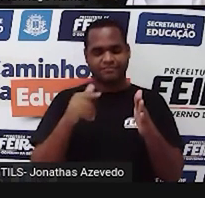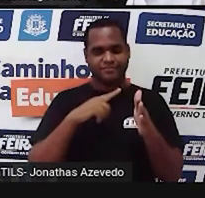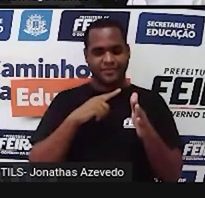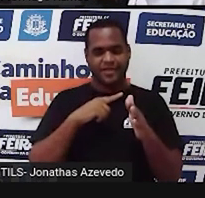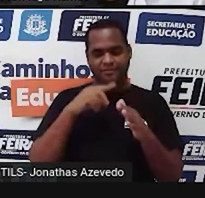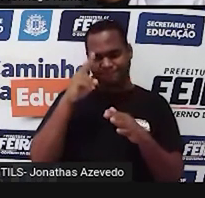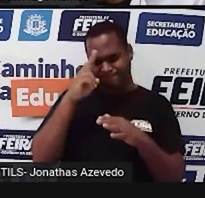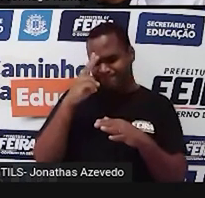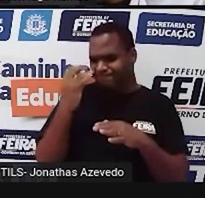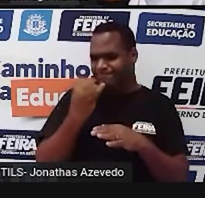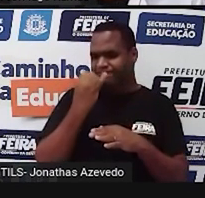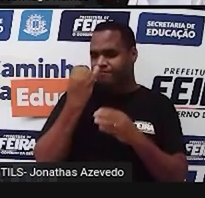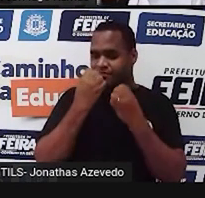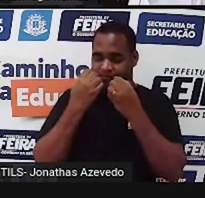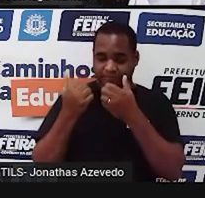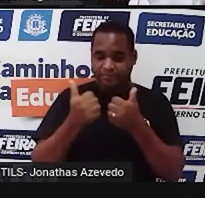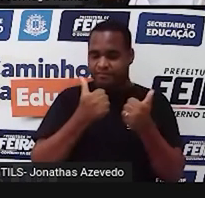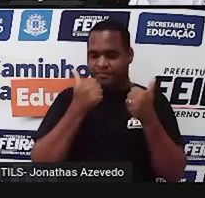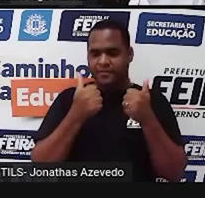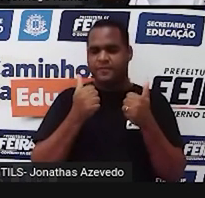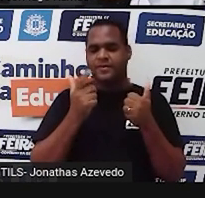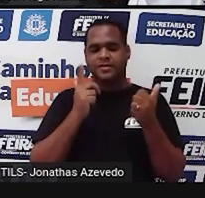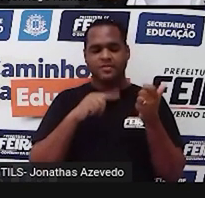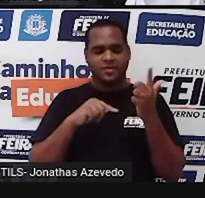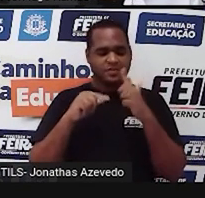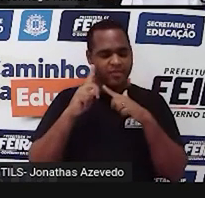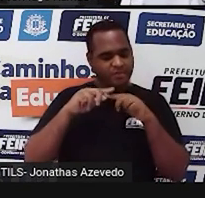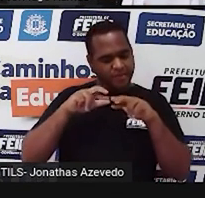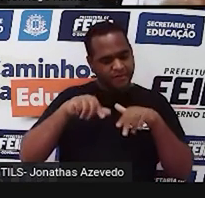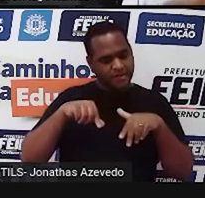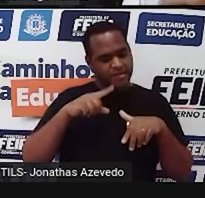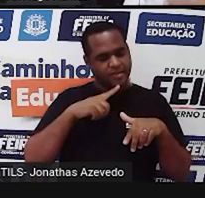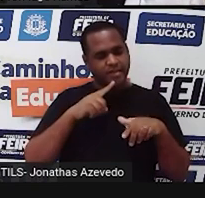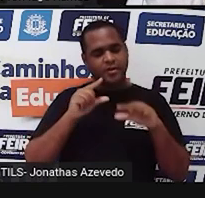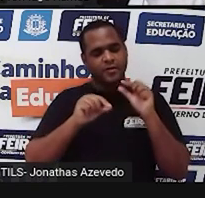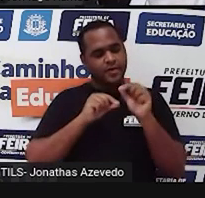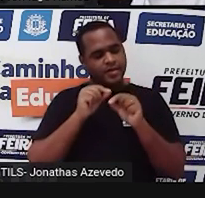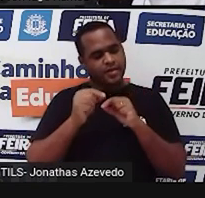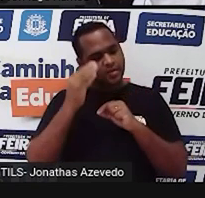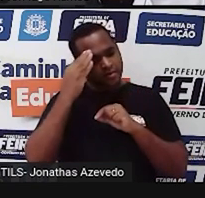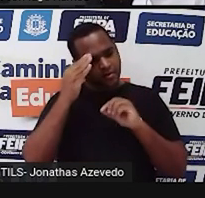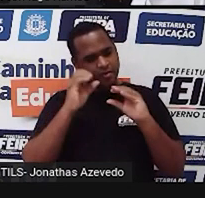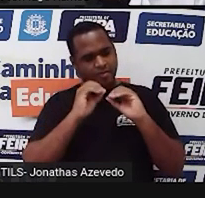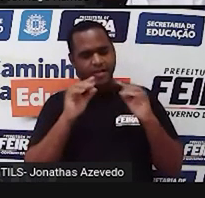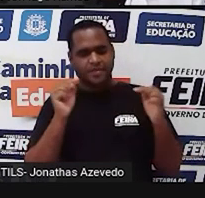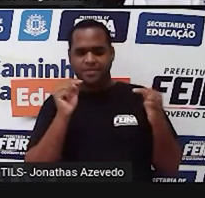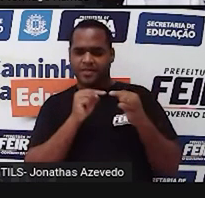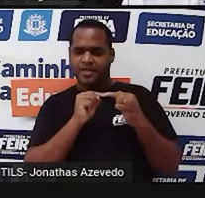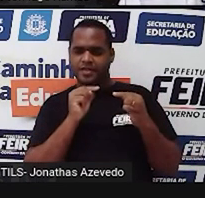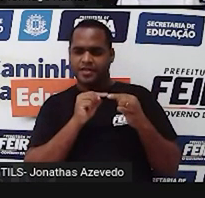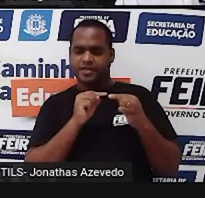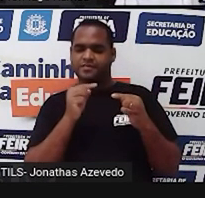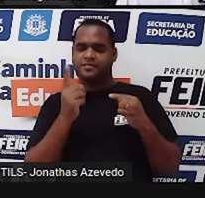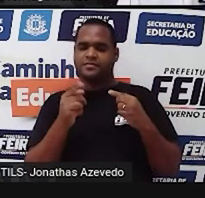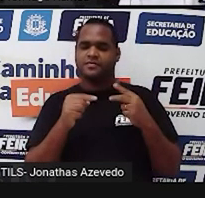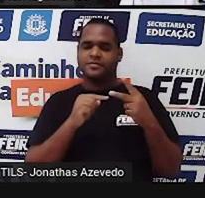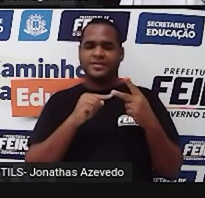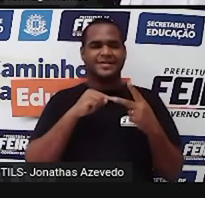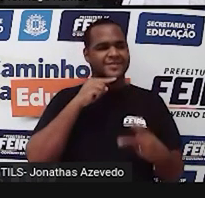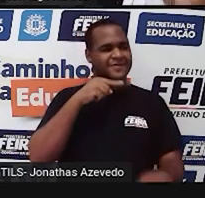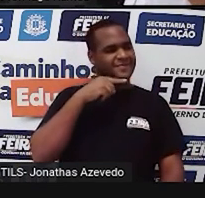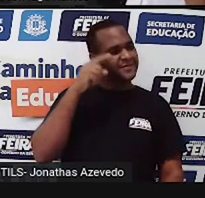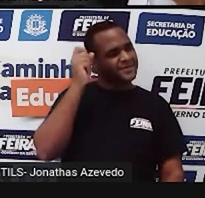essas lembranças é que você consegue perceber o que é que você entendeu direitinho, onde é que ficou a